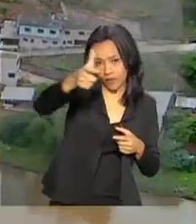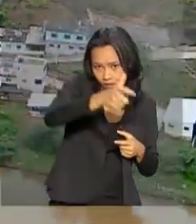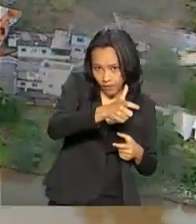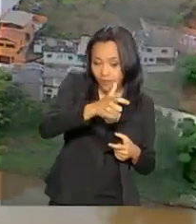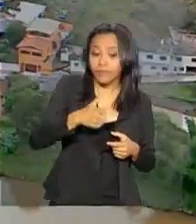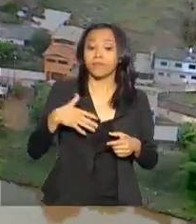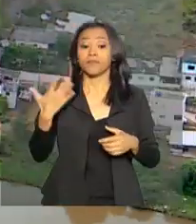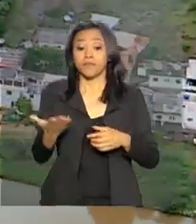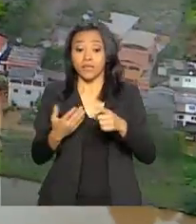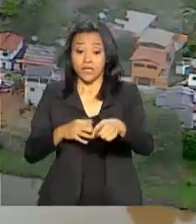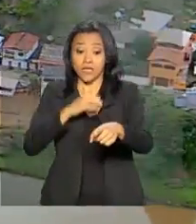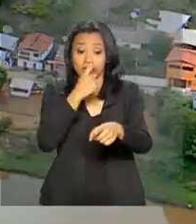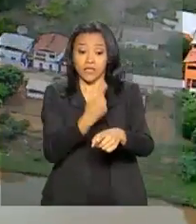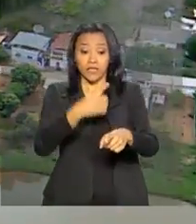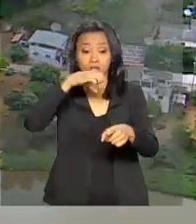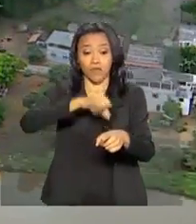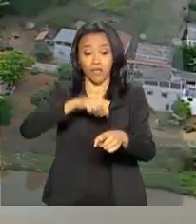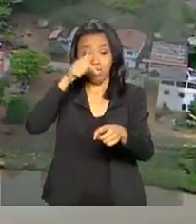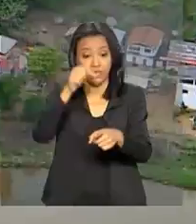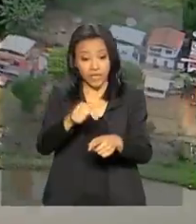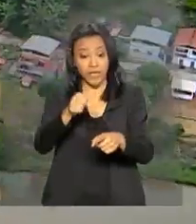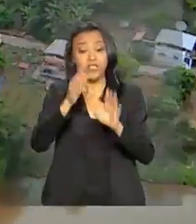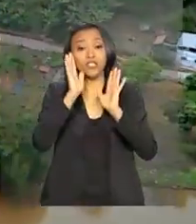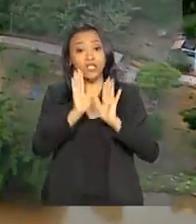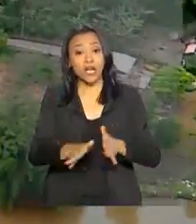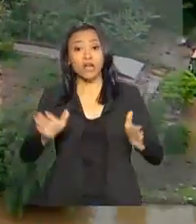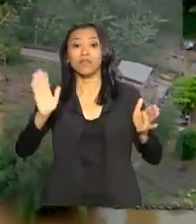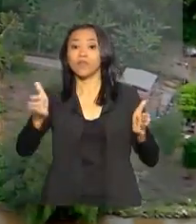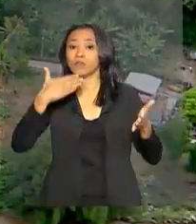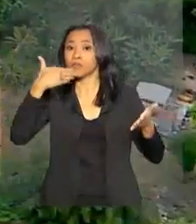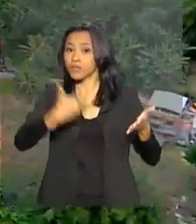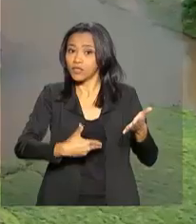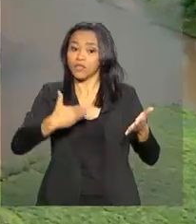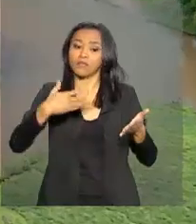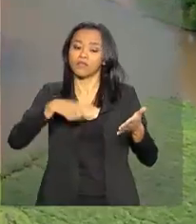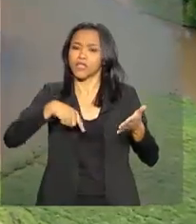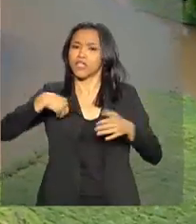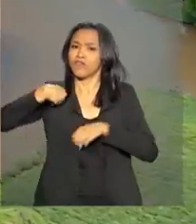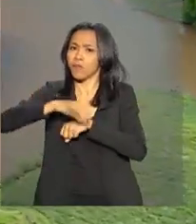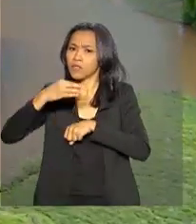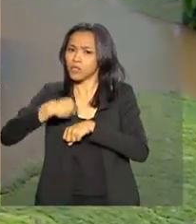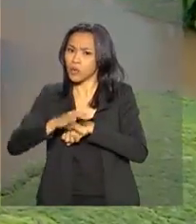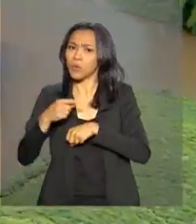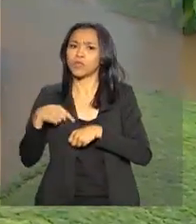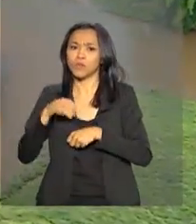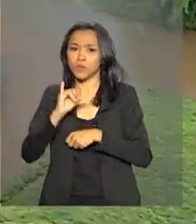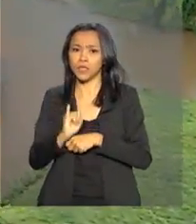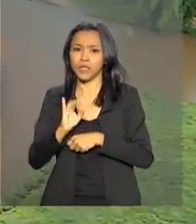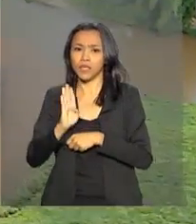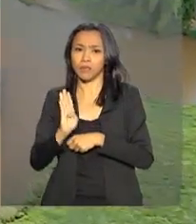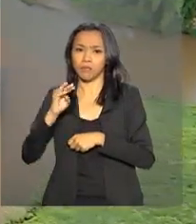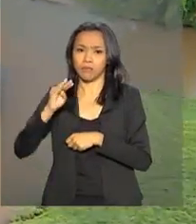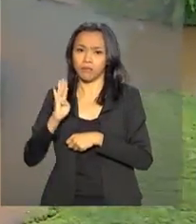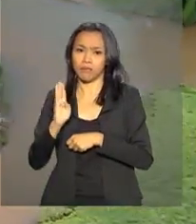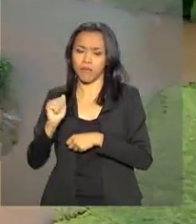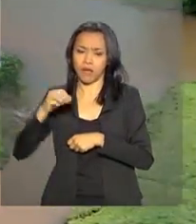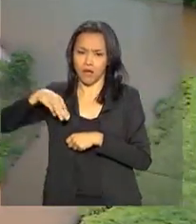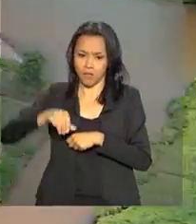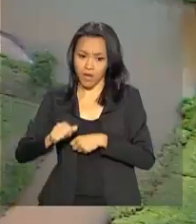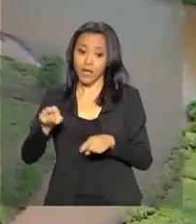197 PASEAs foram emitidos, segundo dados do IBAMA, e 207 avaliações de